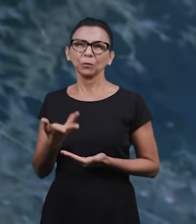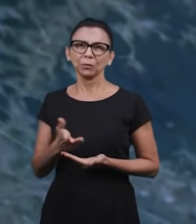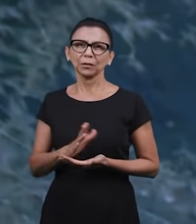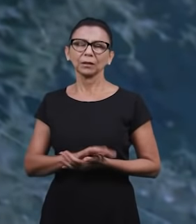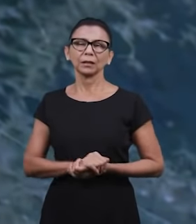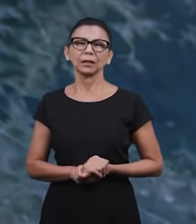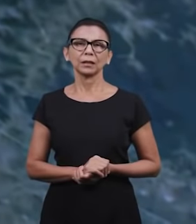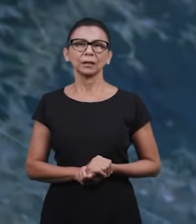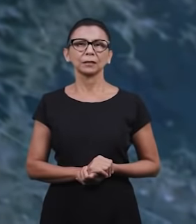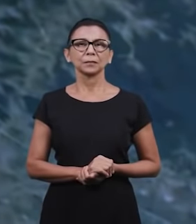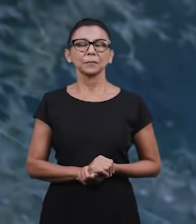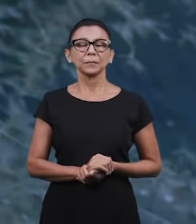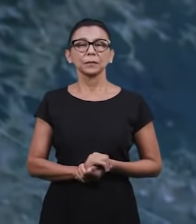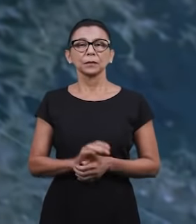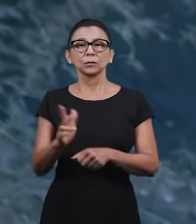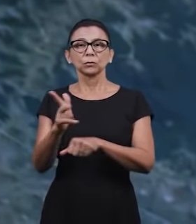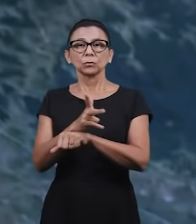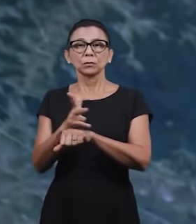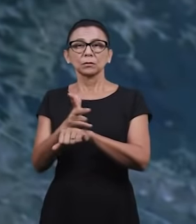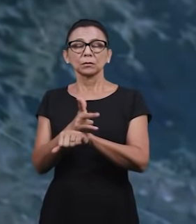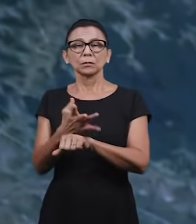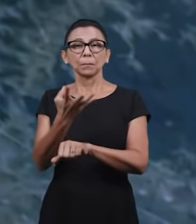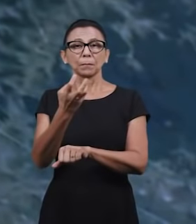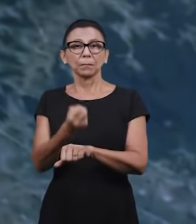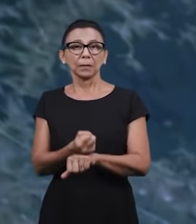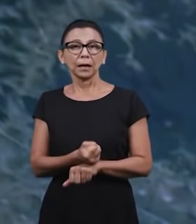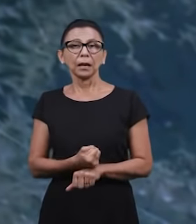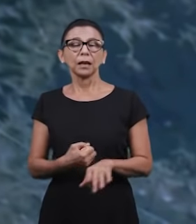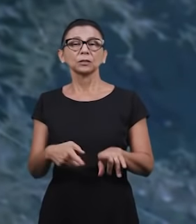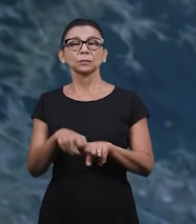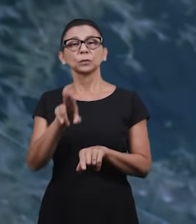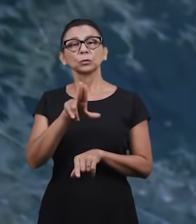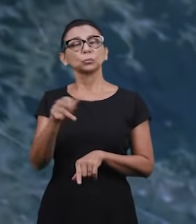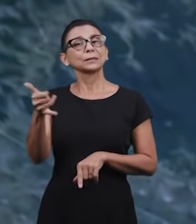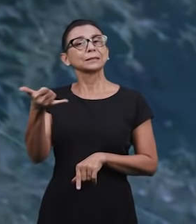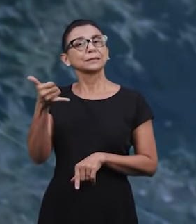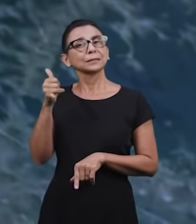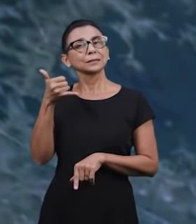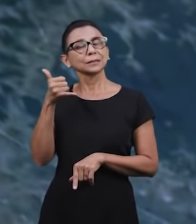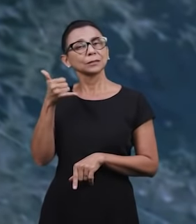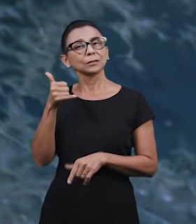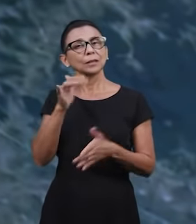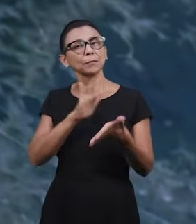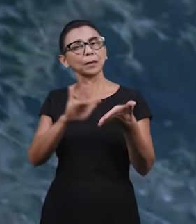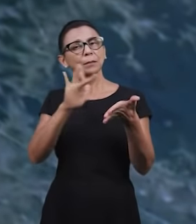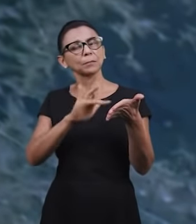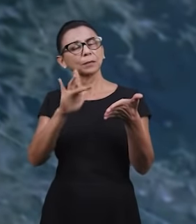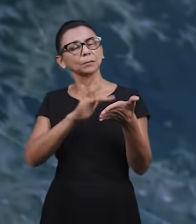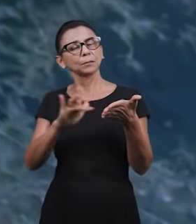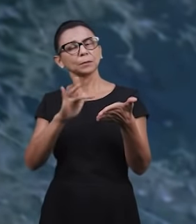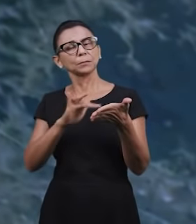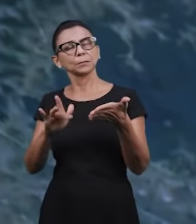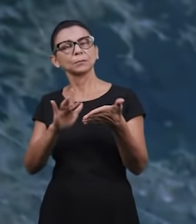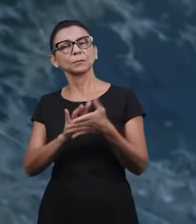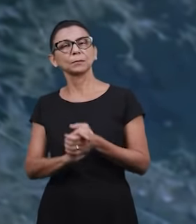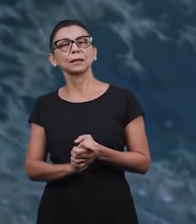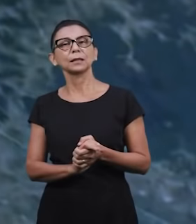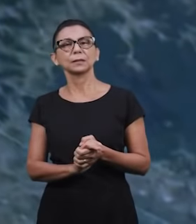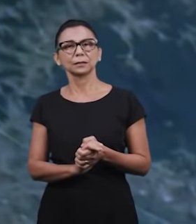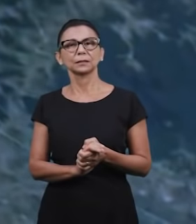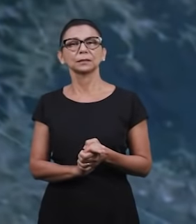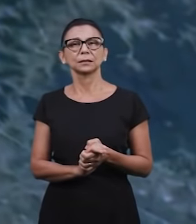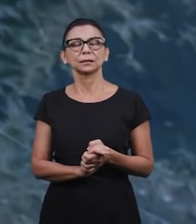faz o download dos vídeos, e também usa o seu telefone celular para passar